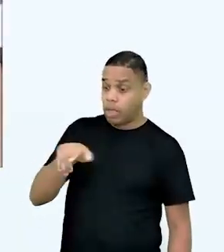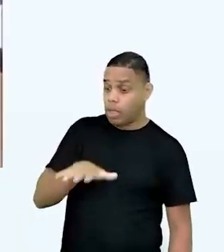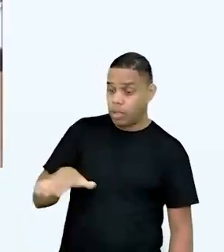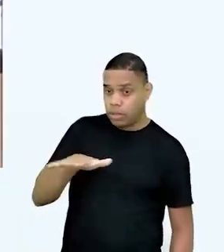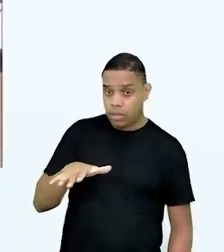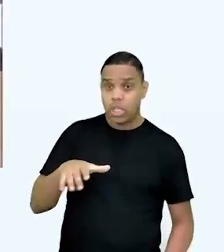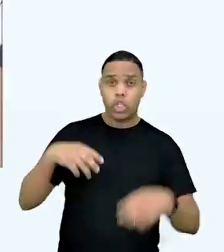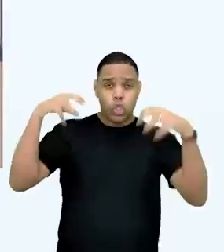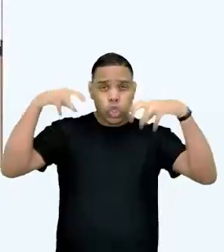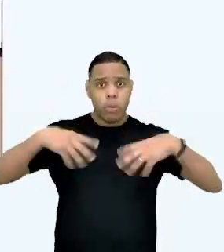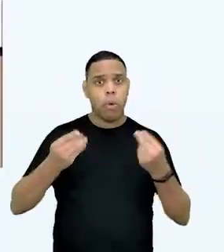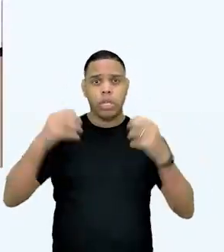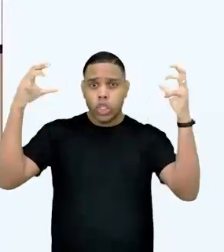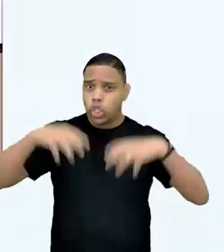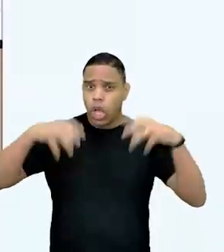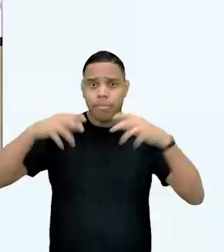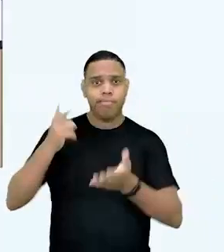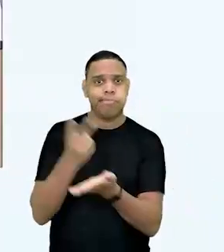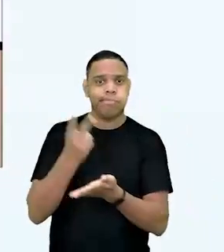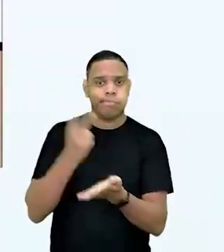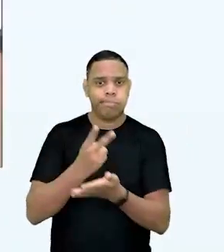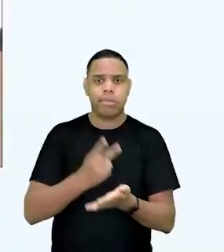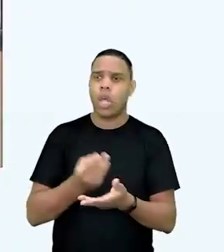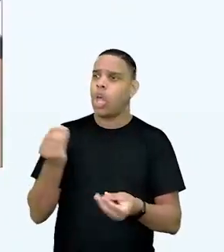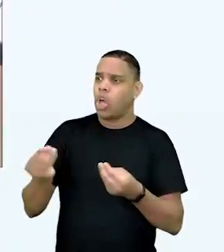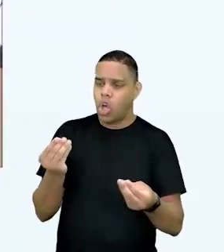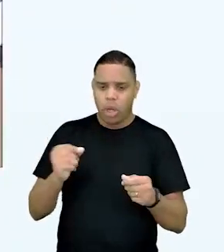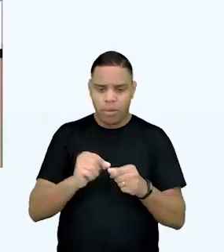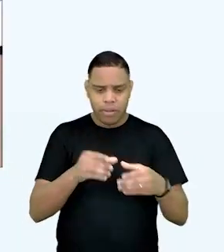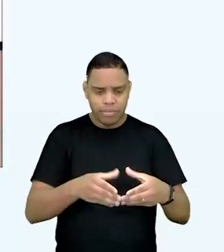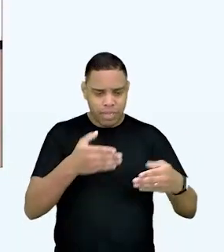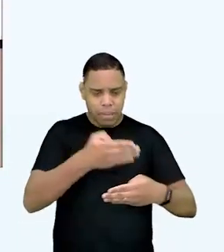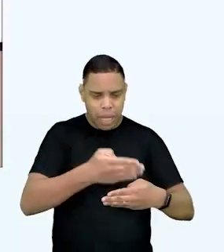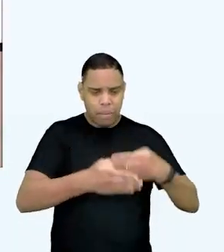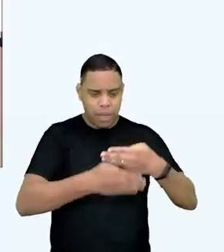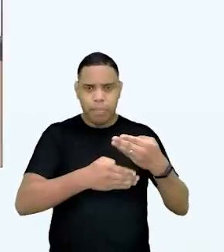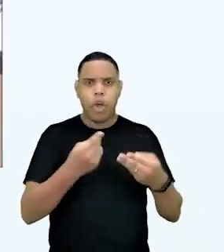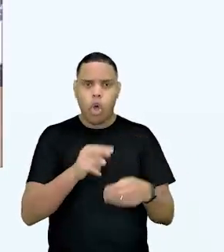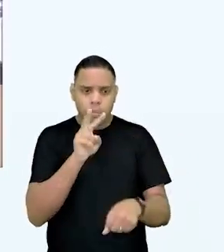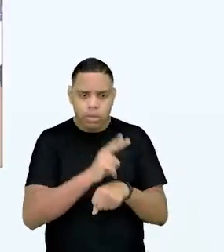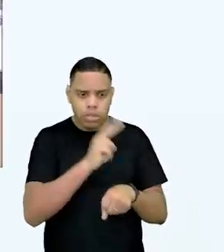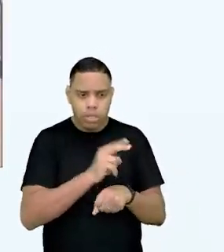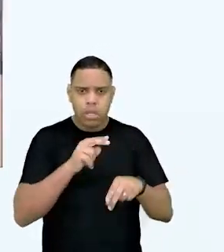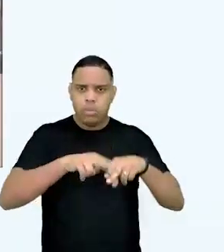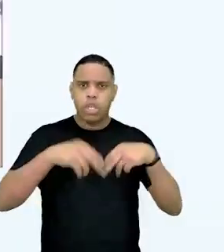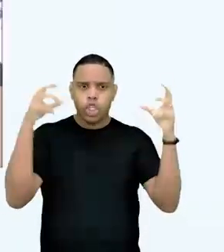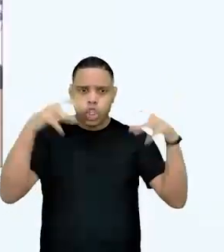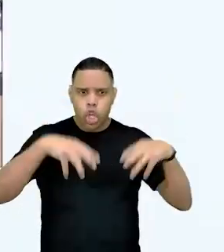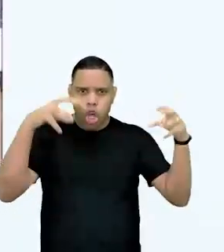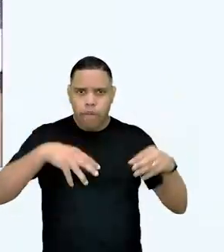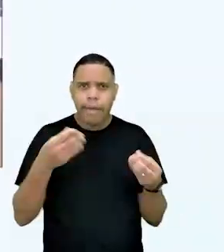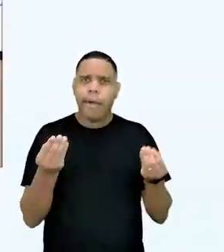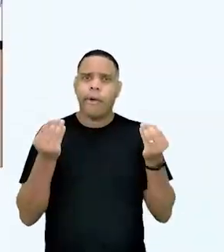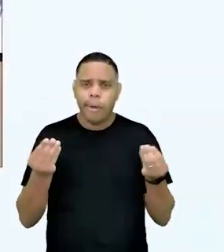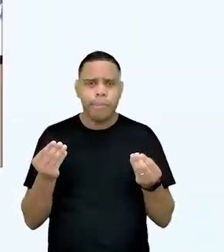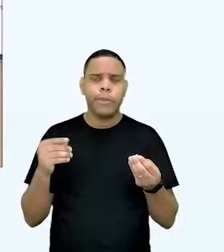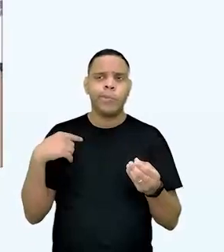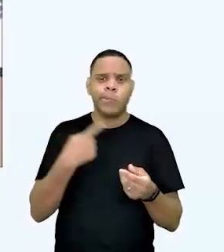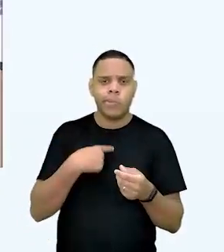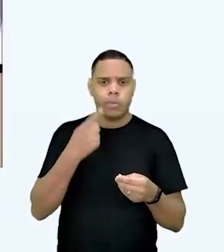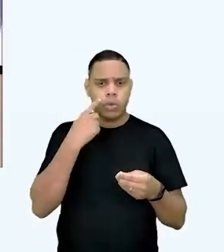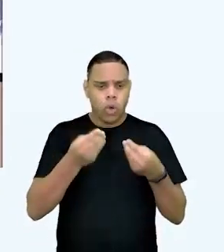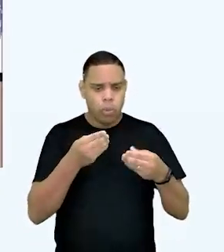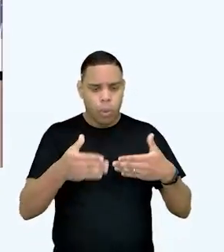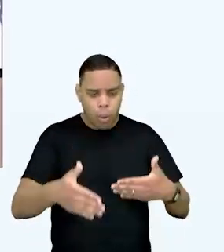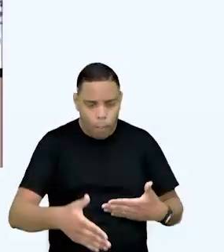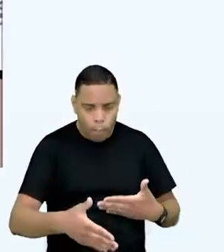região que chove bastante, né? Como é que fica essa questão de manutenção do COBE ou o a gente